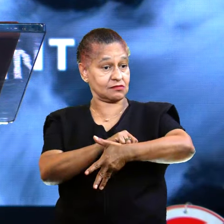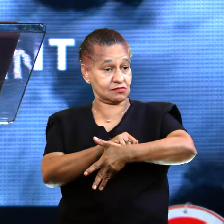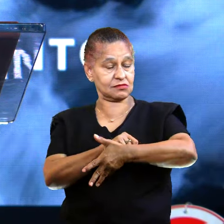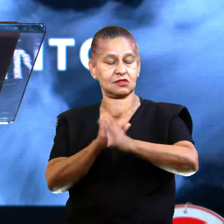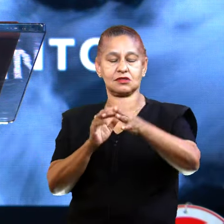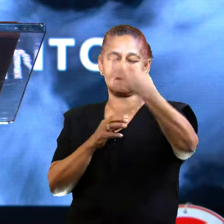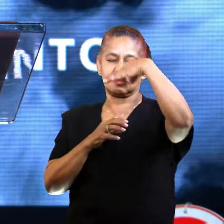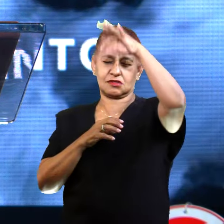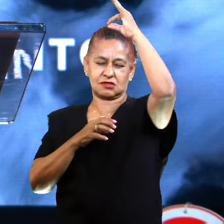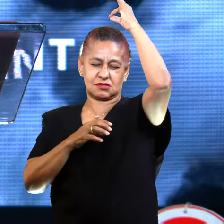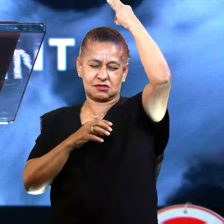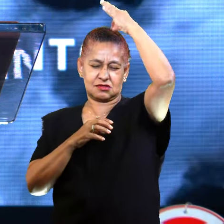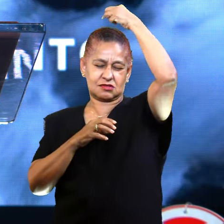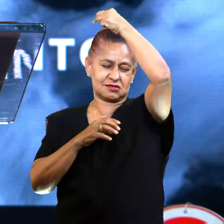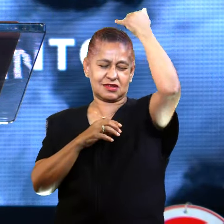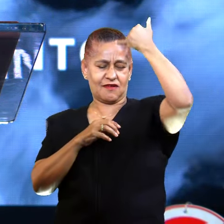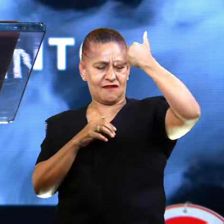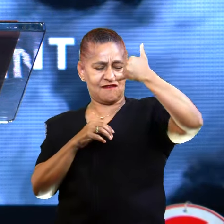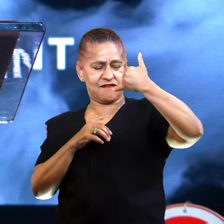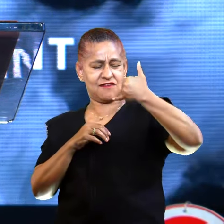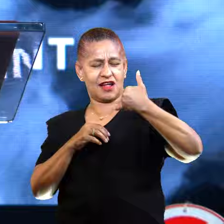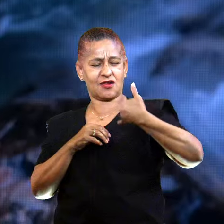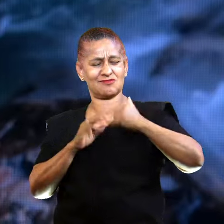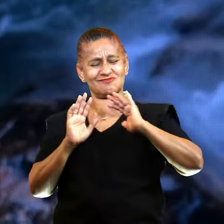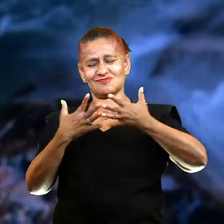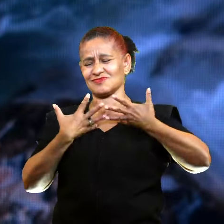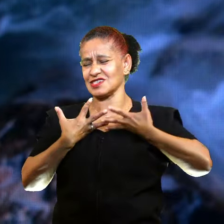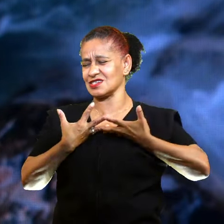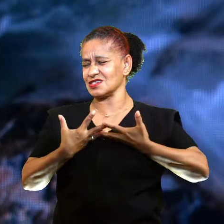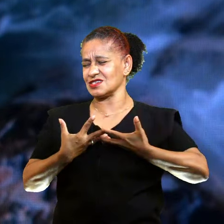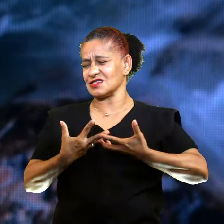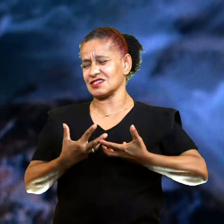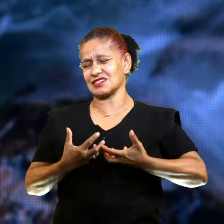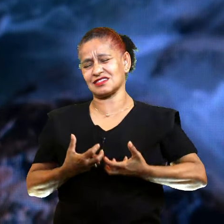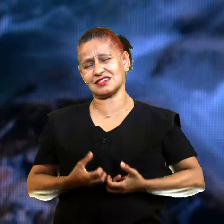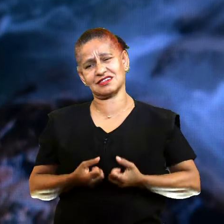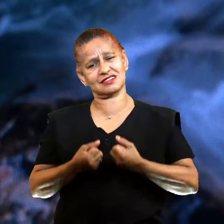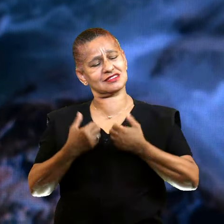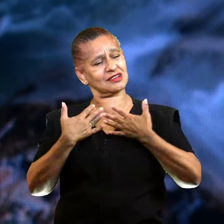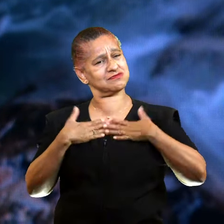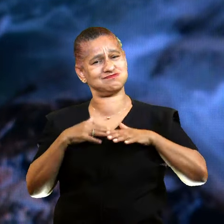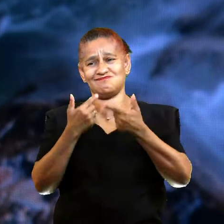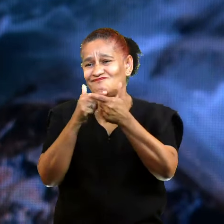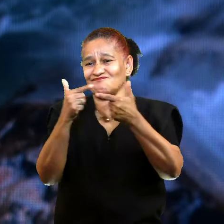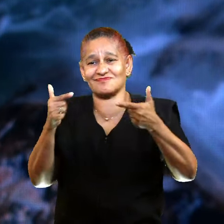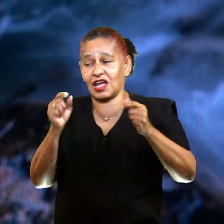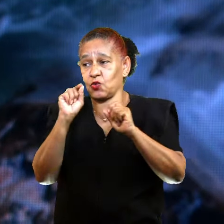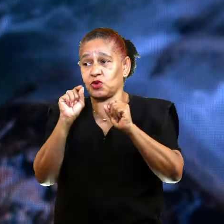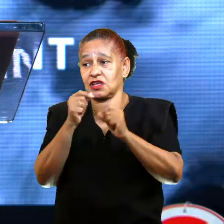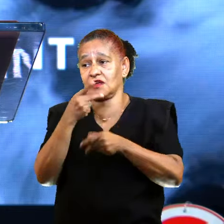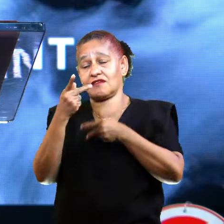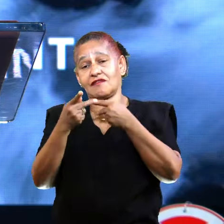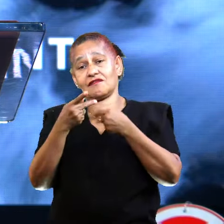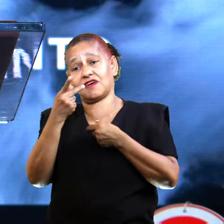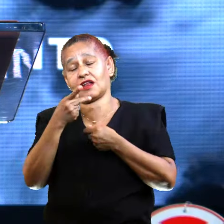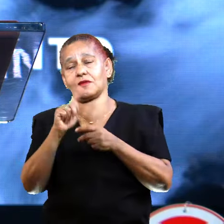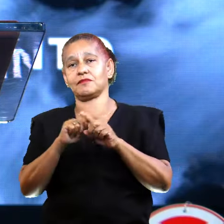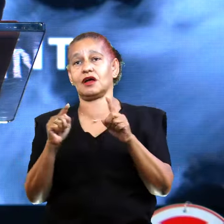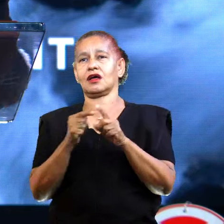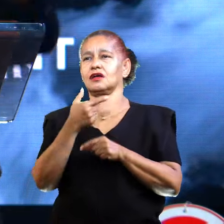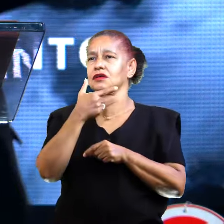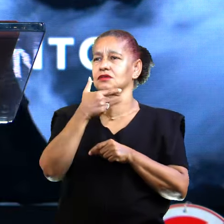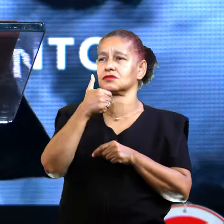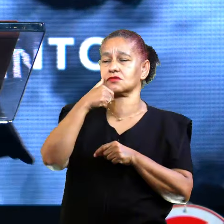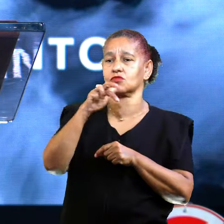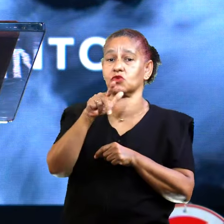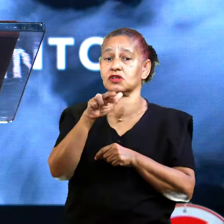O Espírito Santo falou para mim, abre, senhor. Eu já estava cansado de sentar, senhor, eu não tenho mais palavra. Aí tinha um irmão que estava com a Bíblia e de vez